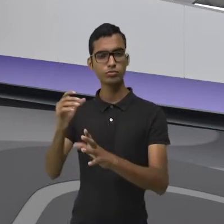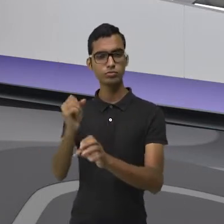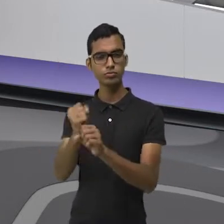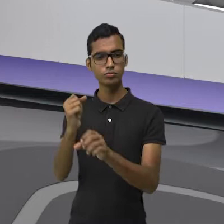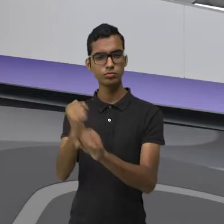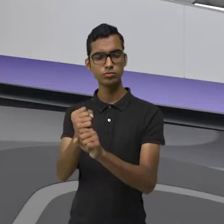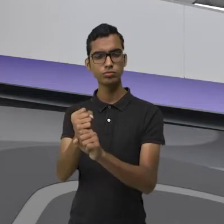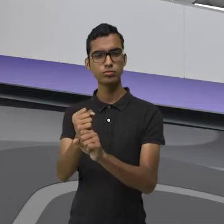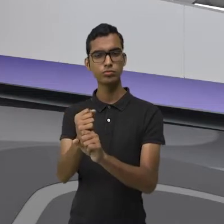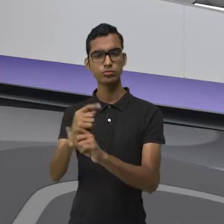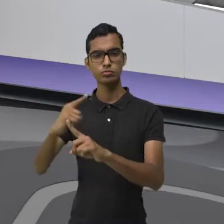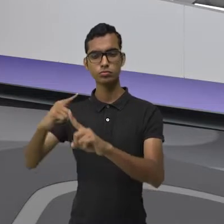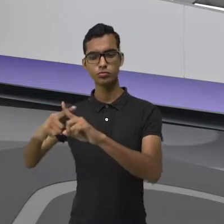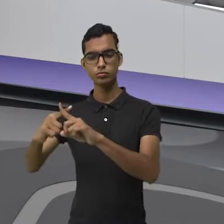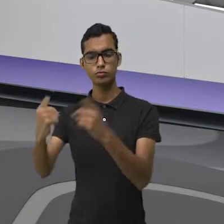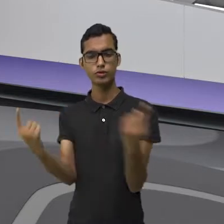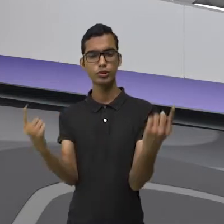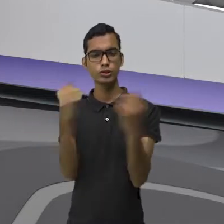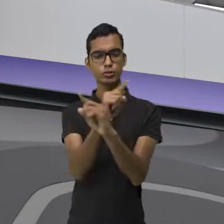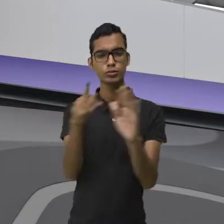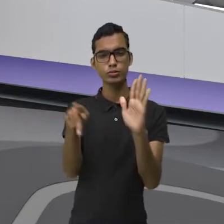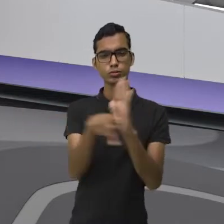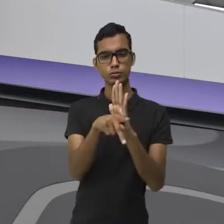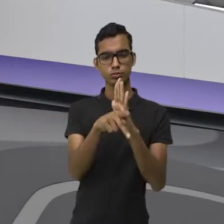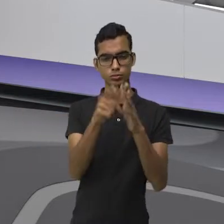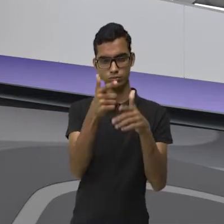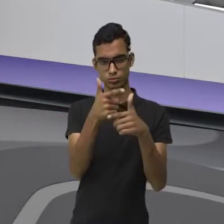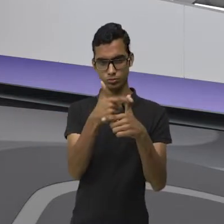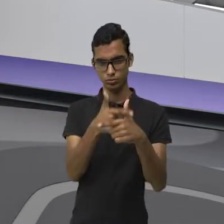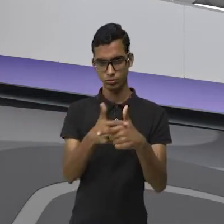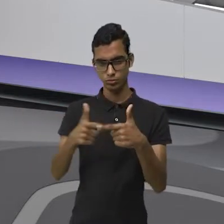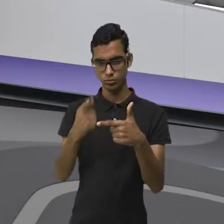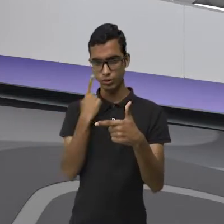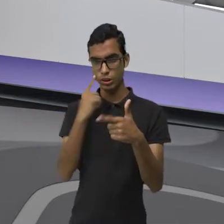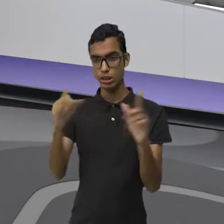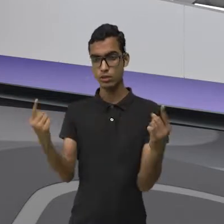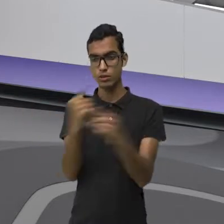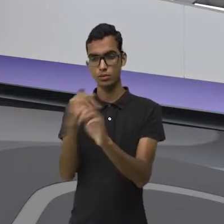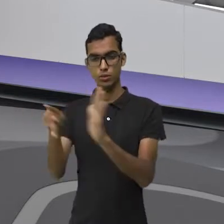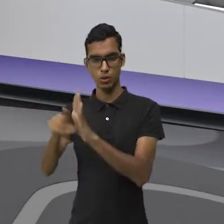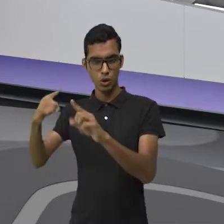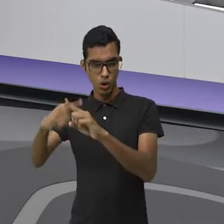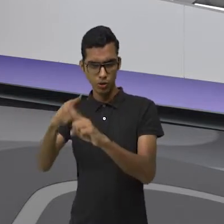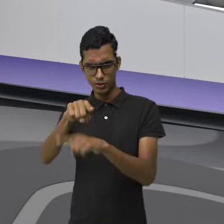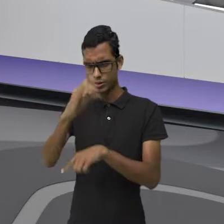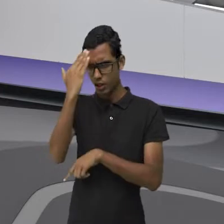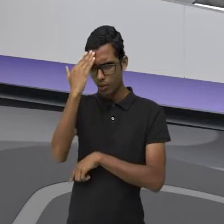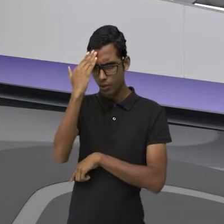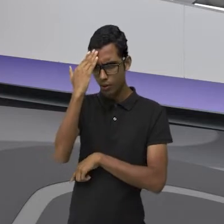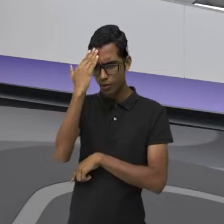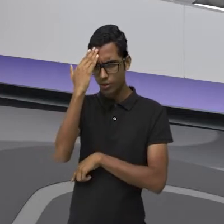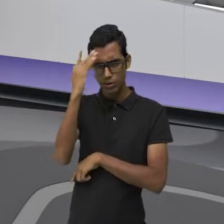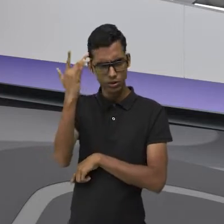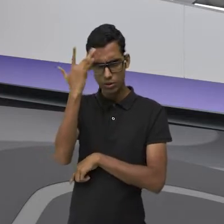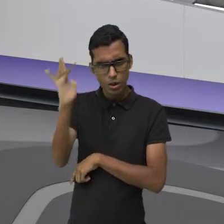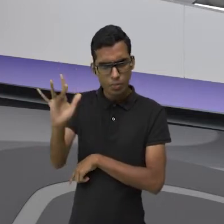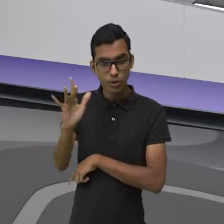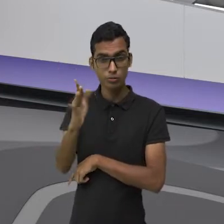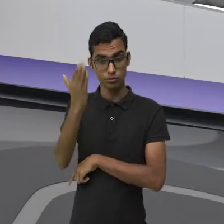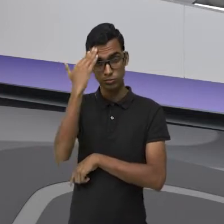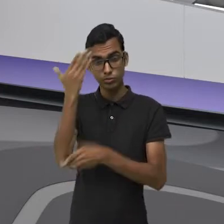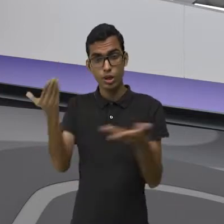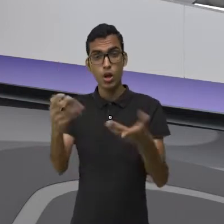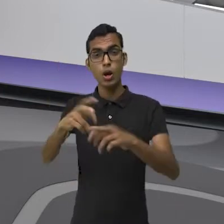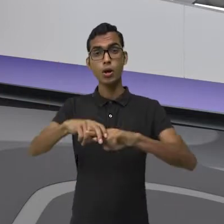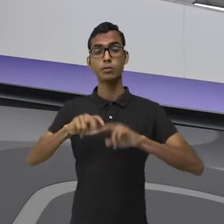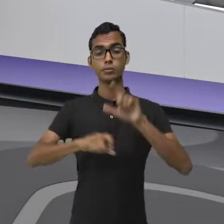a operação inversa da multiplicação? Não? Não sabiam? Pois vocês vão saber agora. Sabe por quê, meu